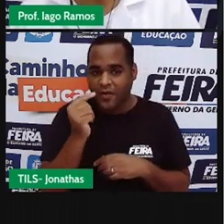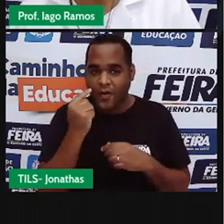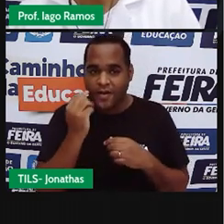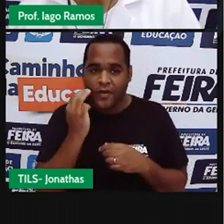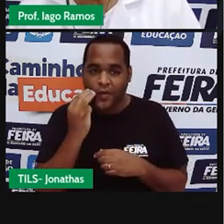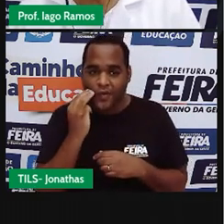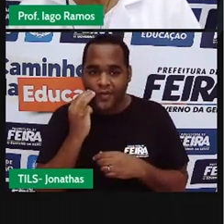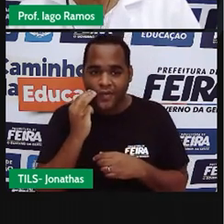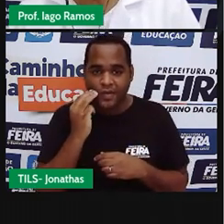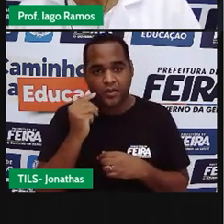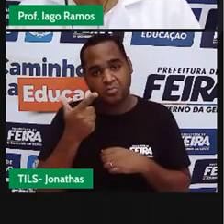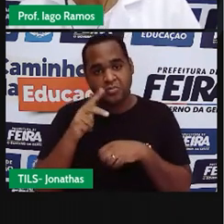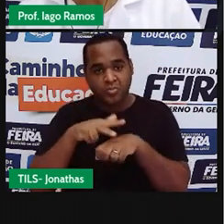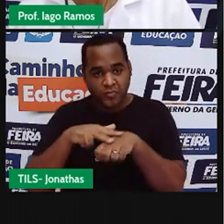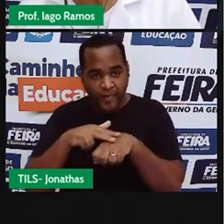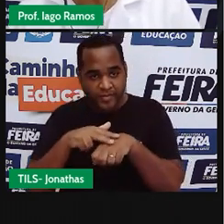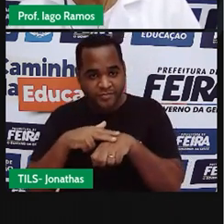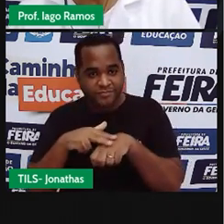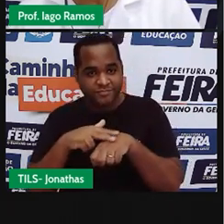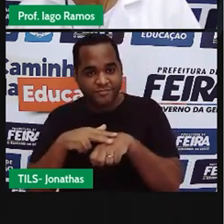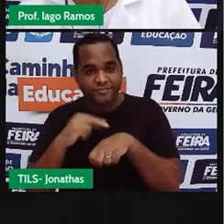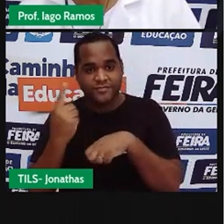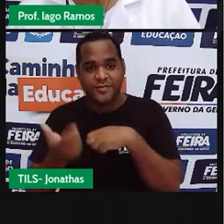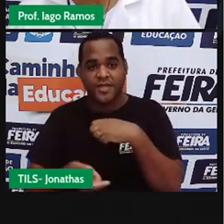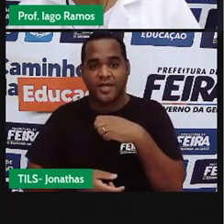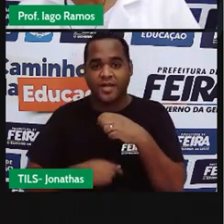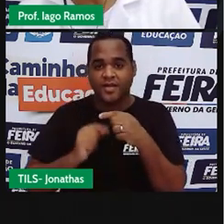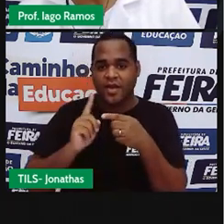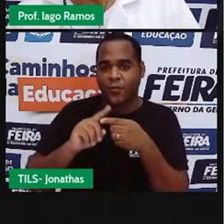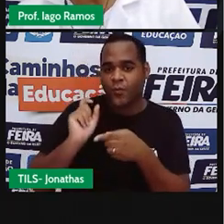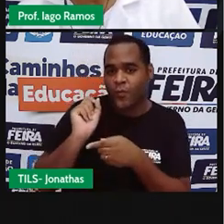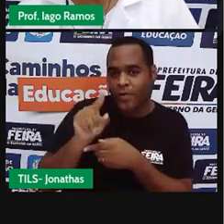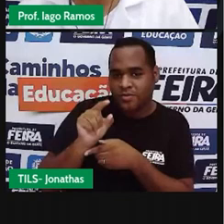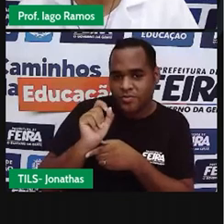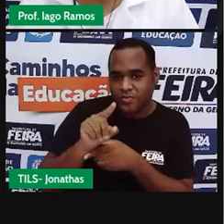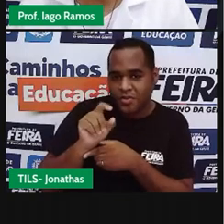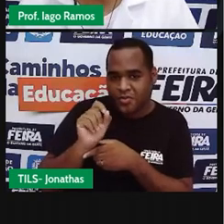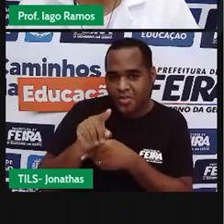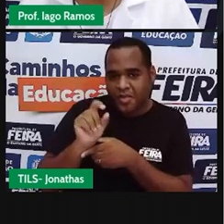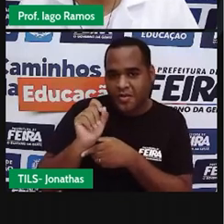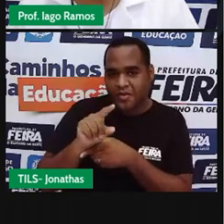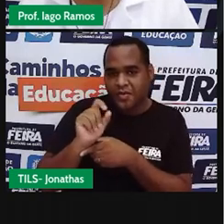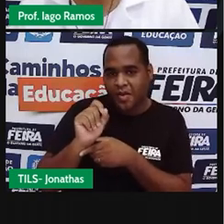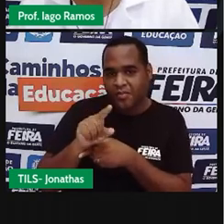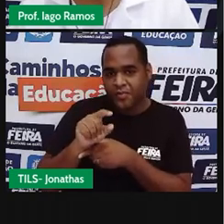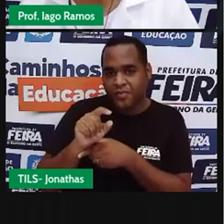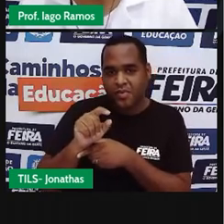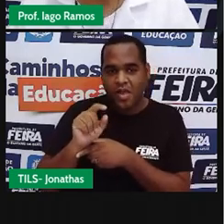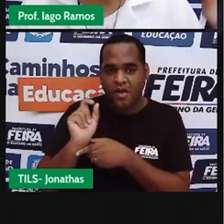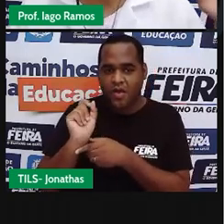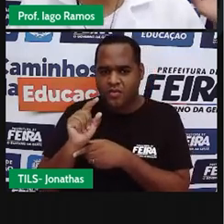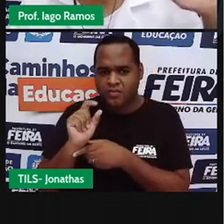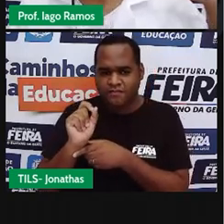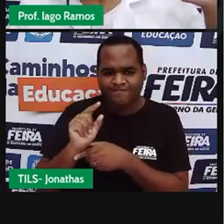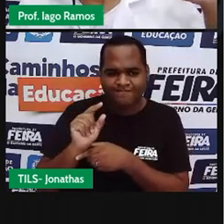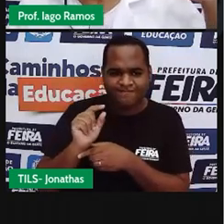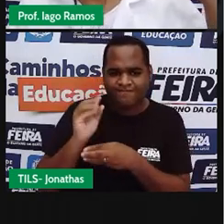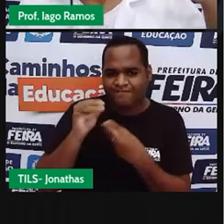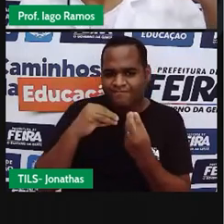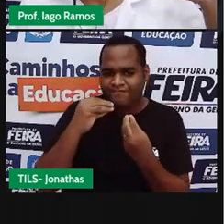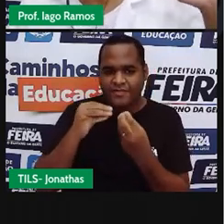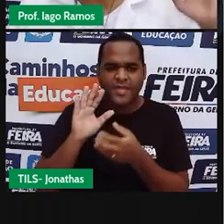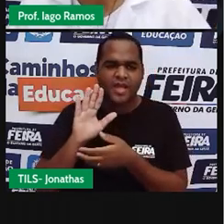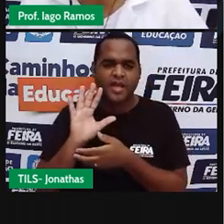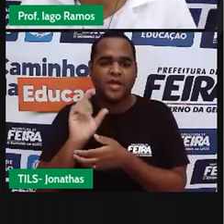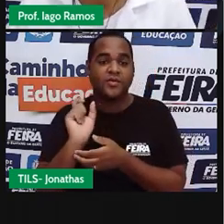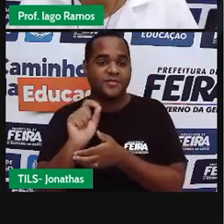rosa. O verde e o azul, né? Pra mim aqui aparece meio azul, tá? Então, eu vou considerar que é